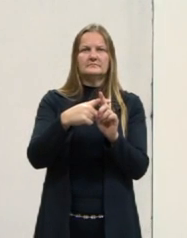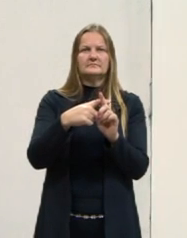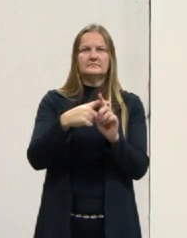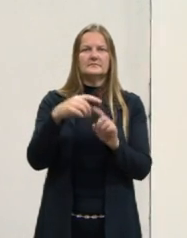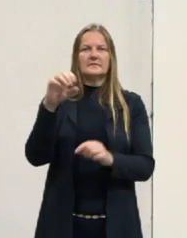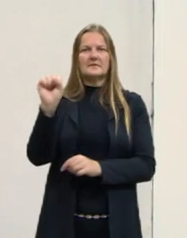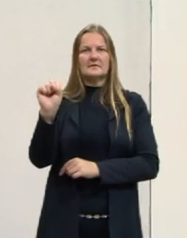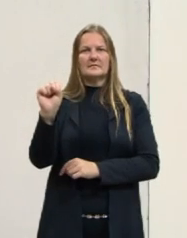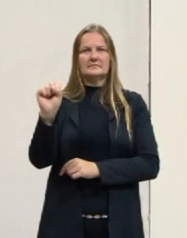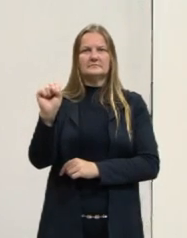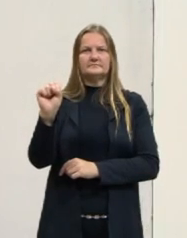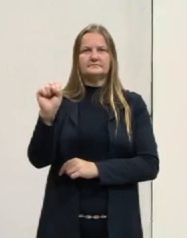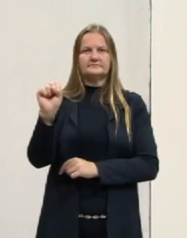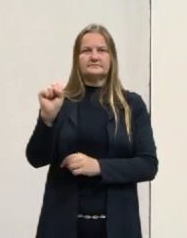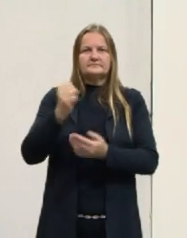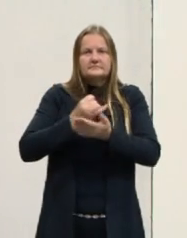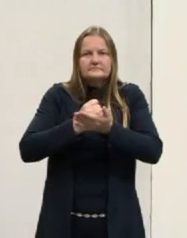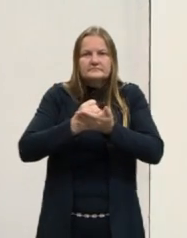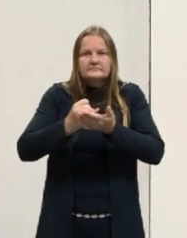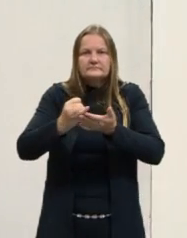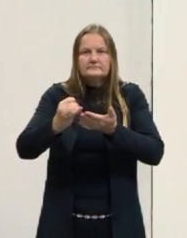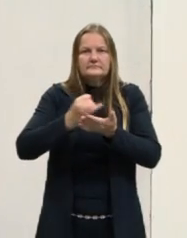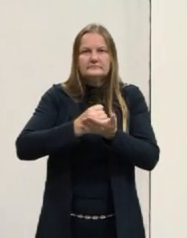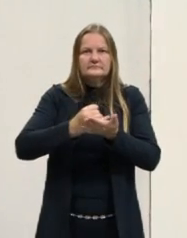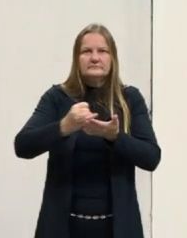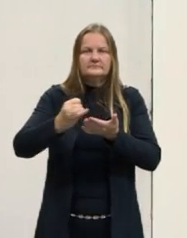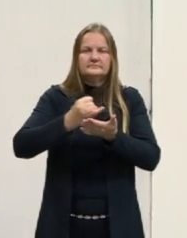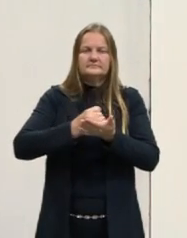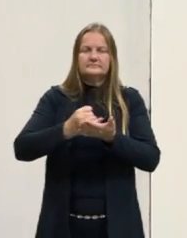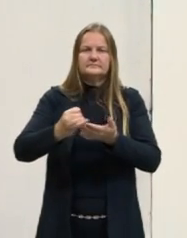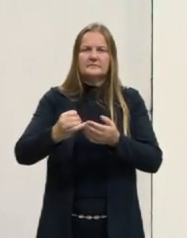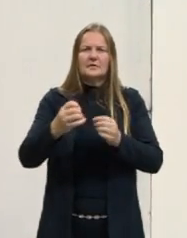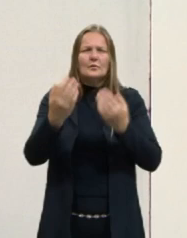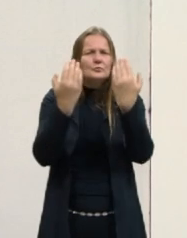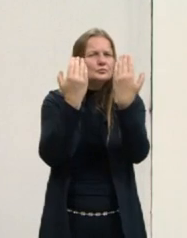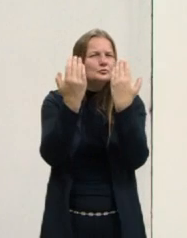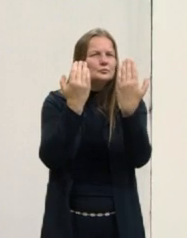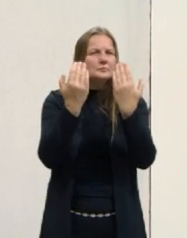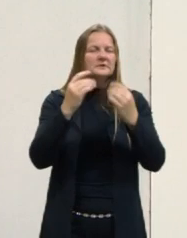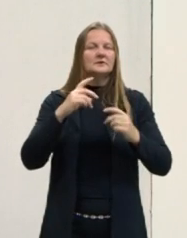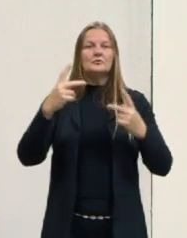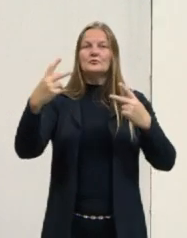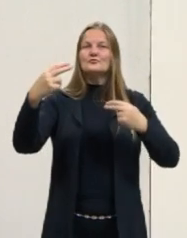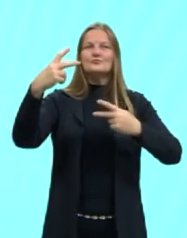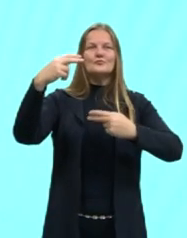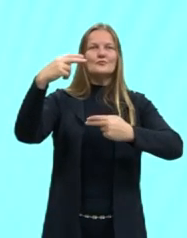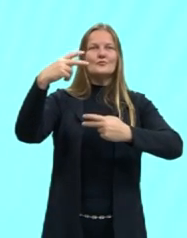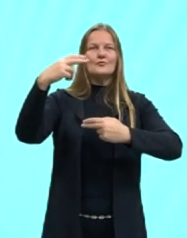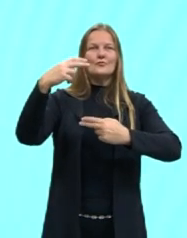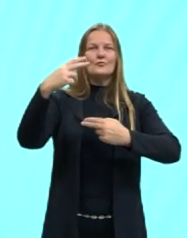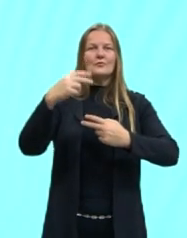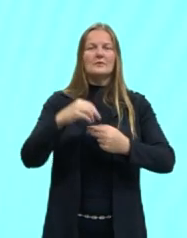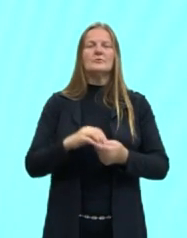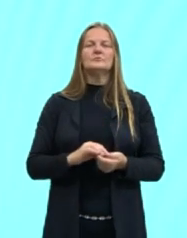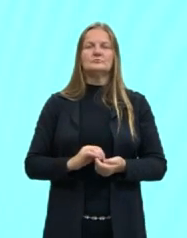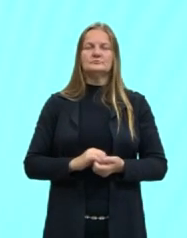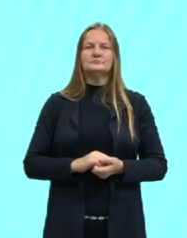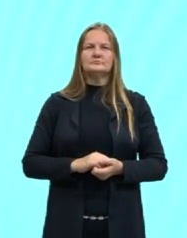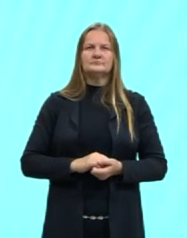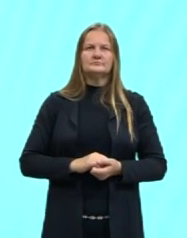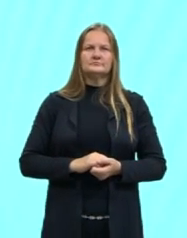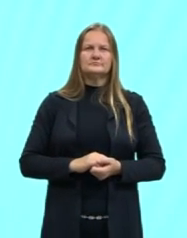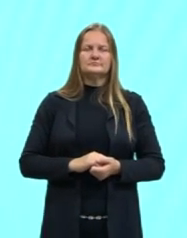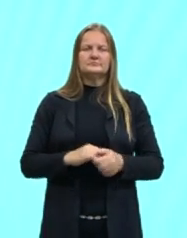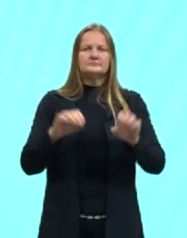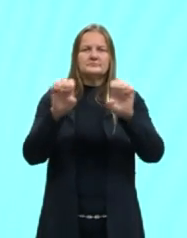né, a posição inicial. Tá? Então, só para vocês compararem que é a mesma coisa, né? É uma equação de segundo grau a